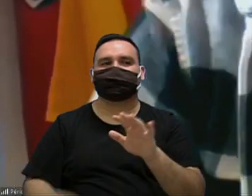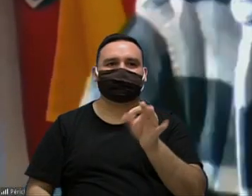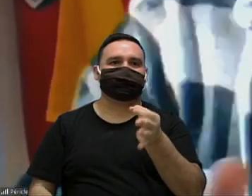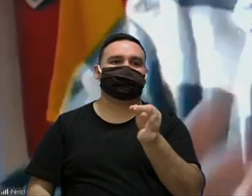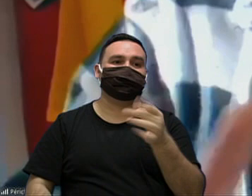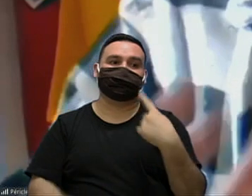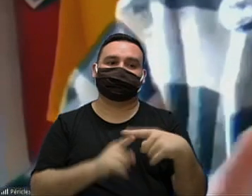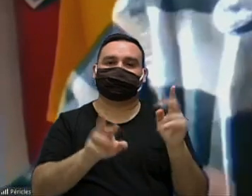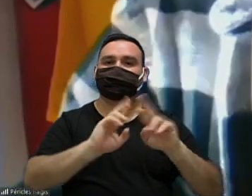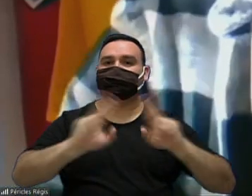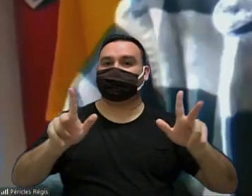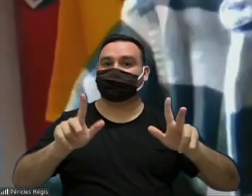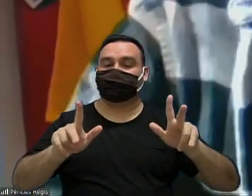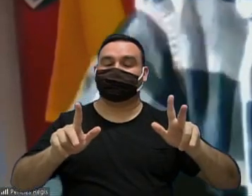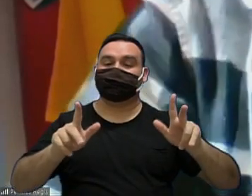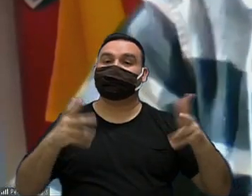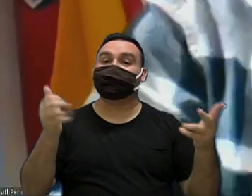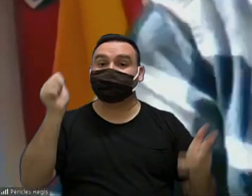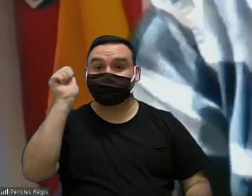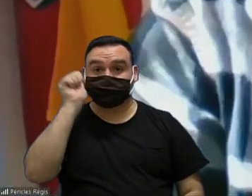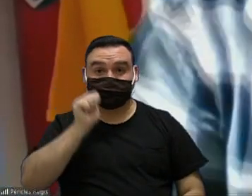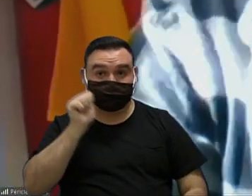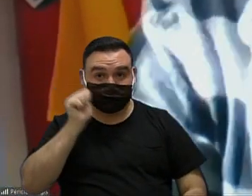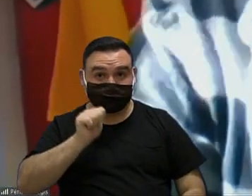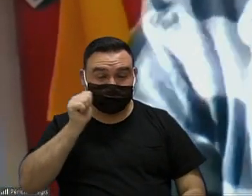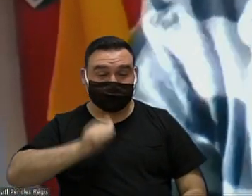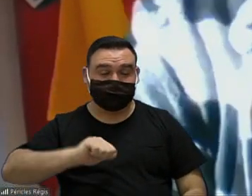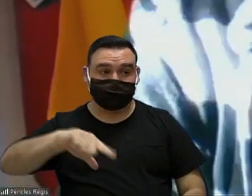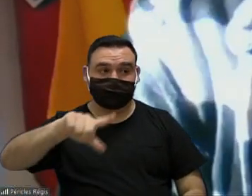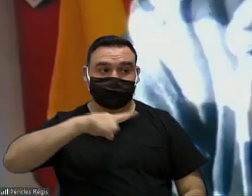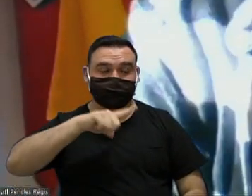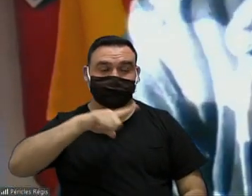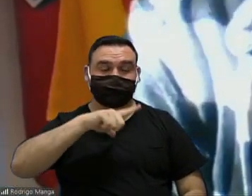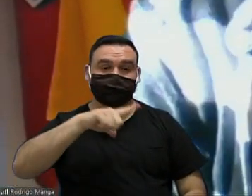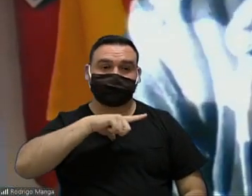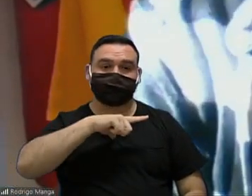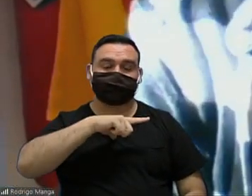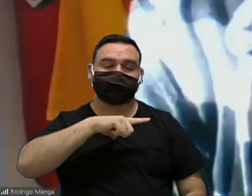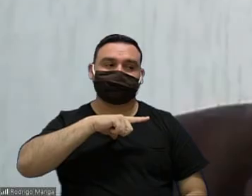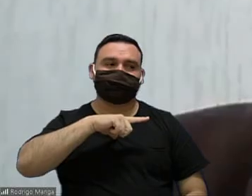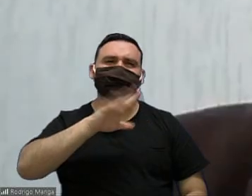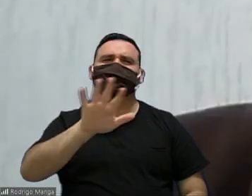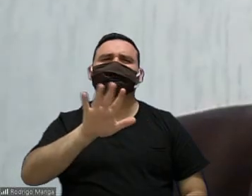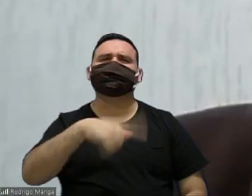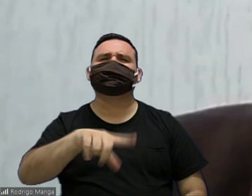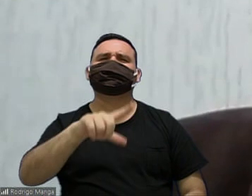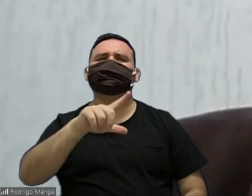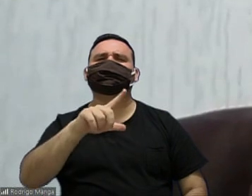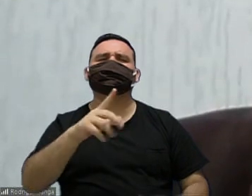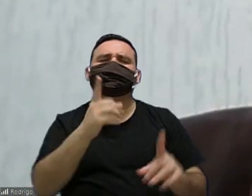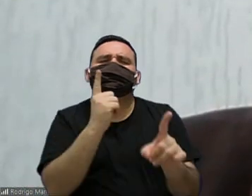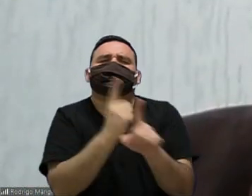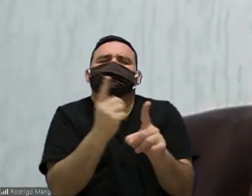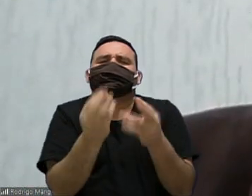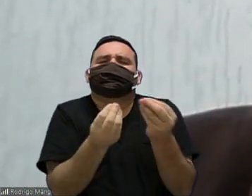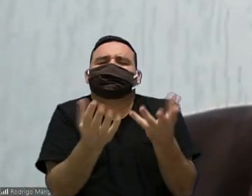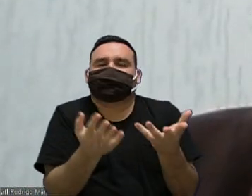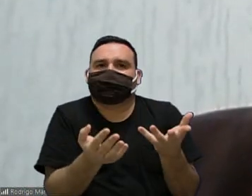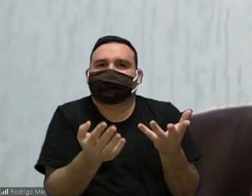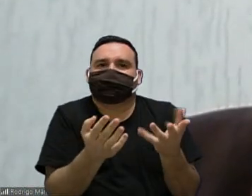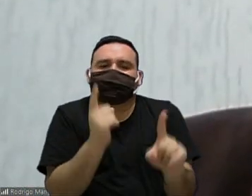só para deixar isso claro assim as mulheres que tem esse e aonde que a gente acha que já tem isso é só